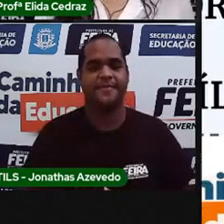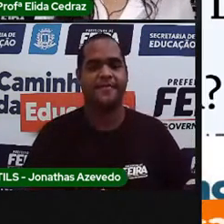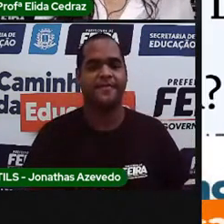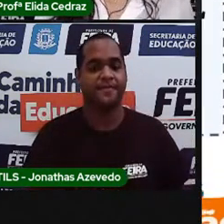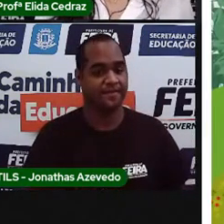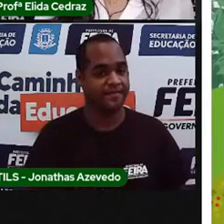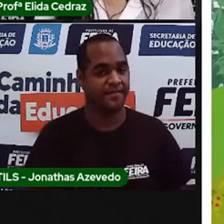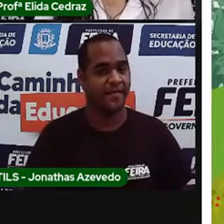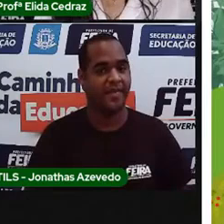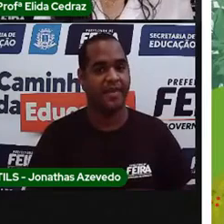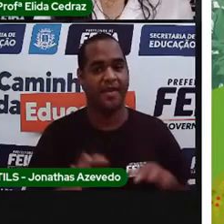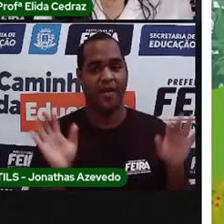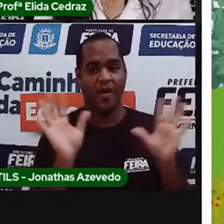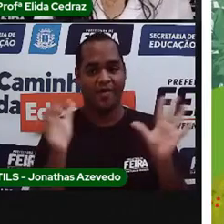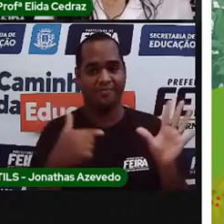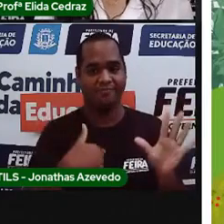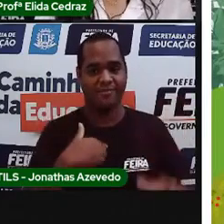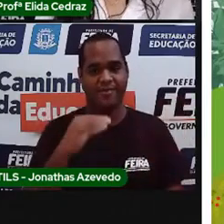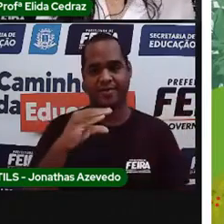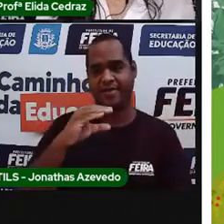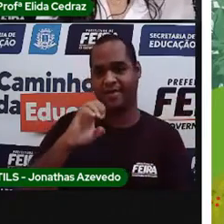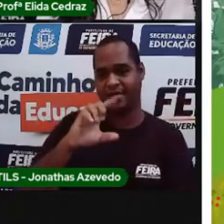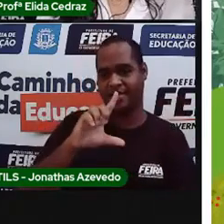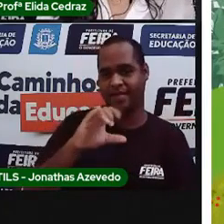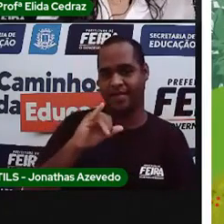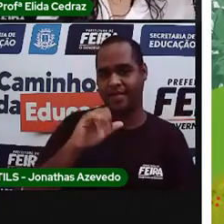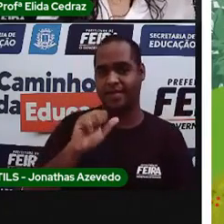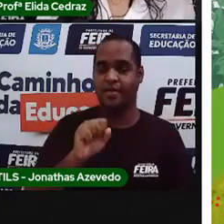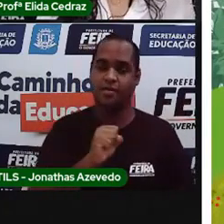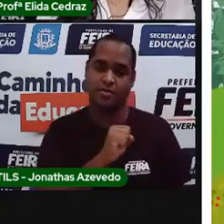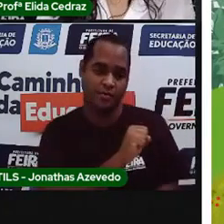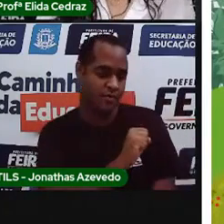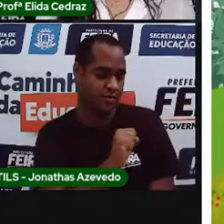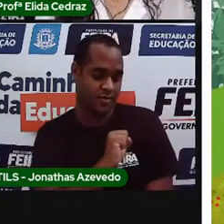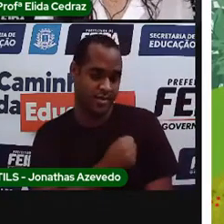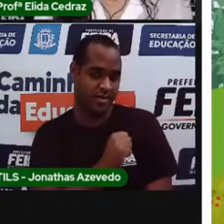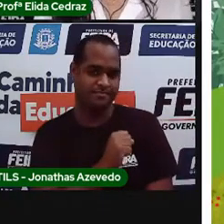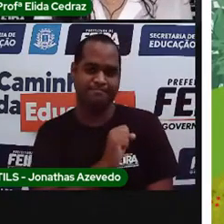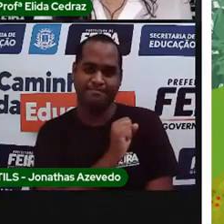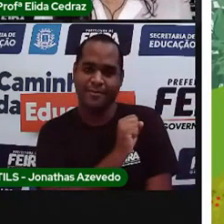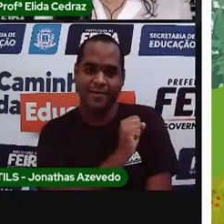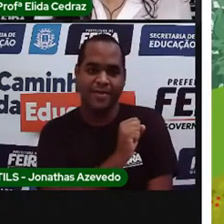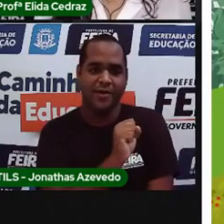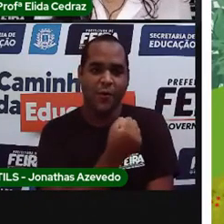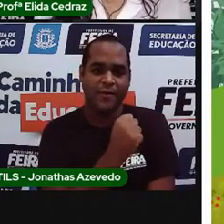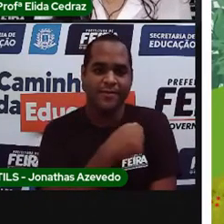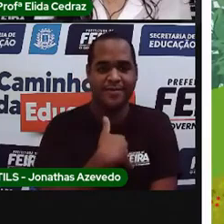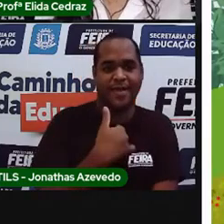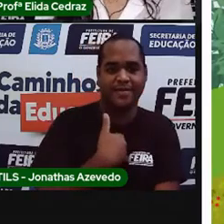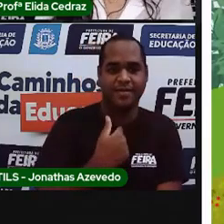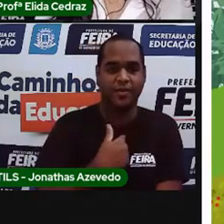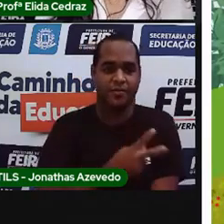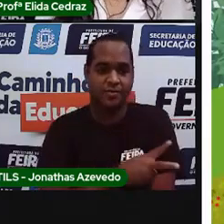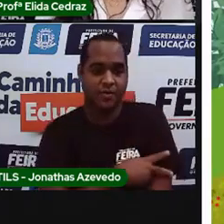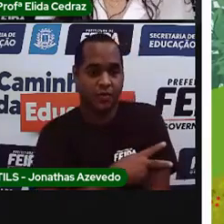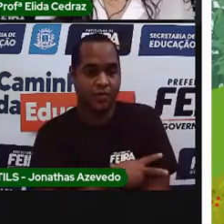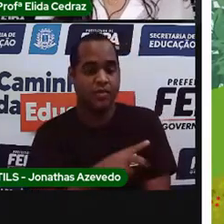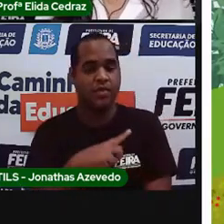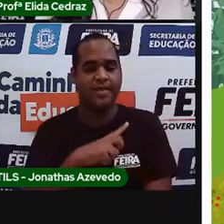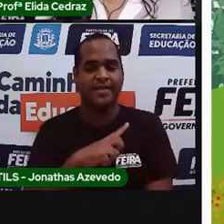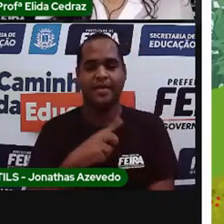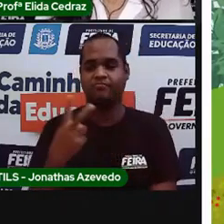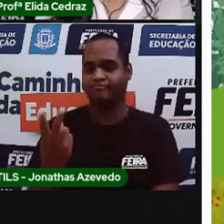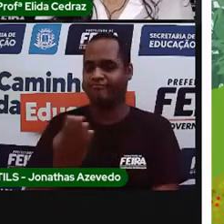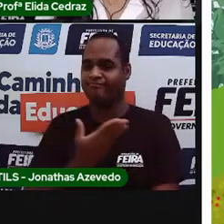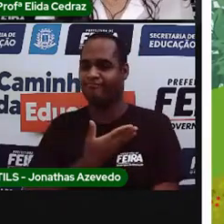Olá, eu sou Cecília. Tenho oito anos. Estou no segundo ano. Tenho dois